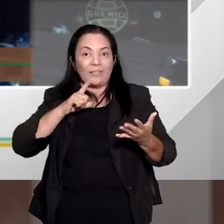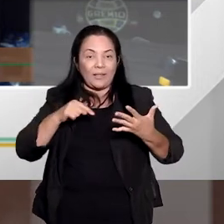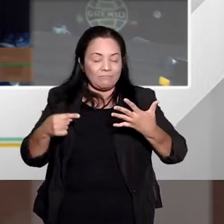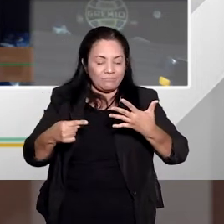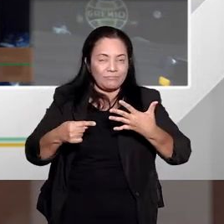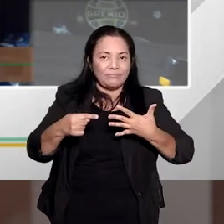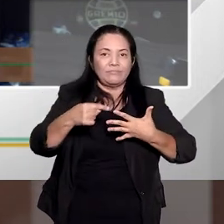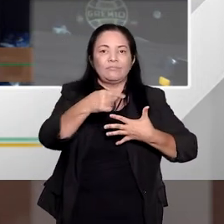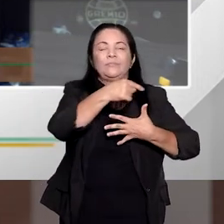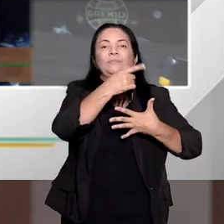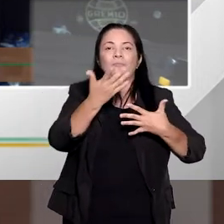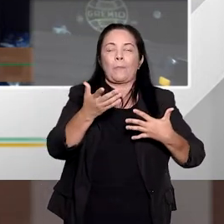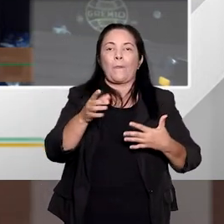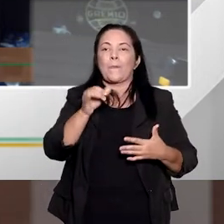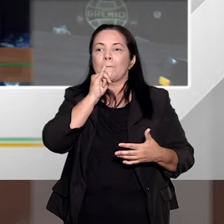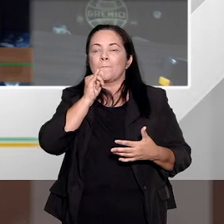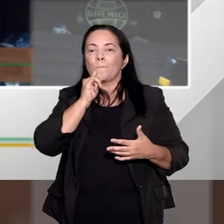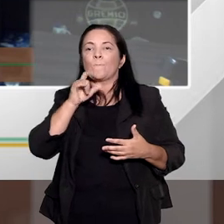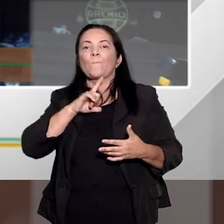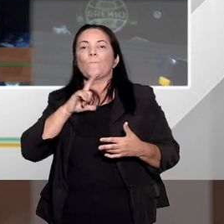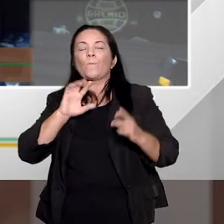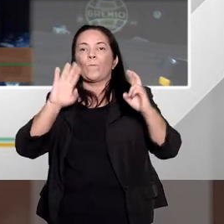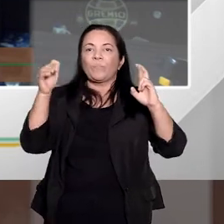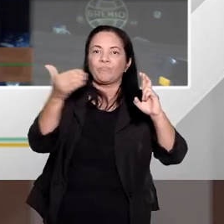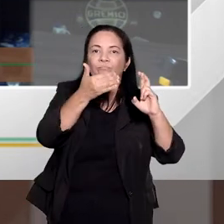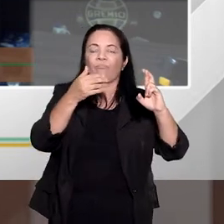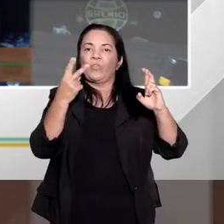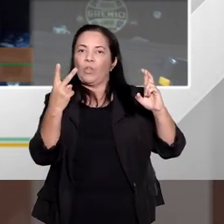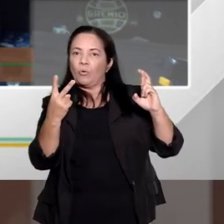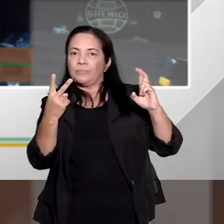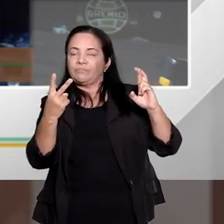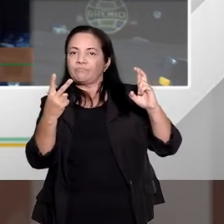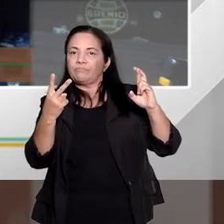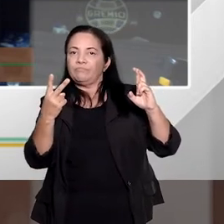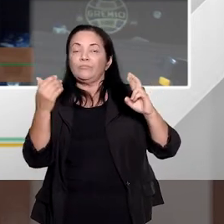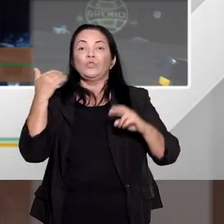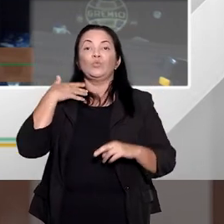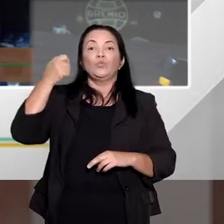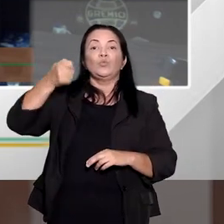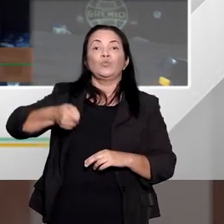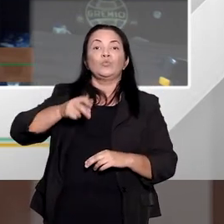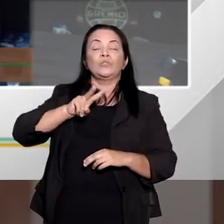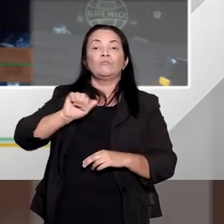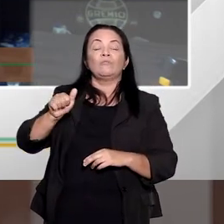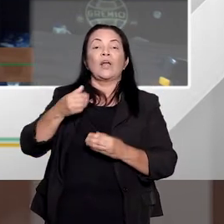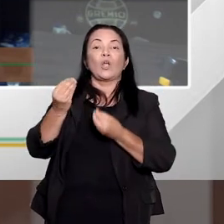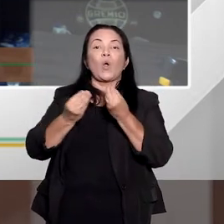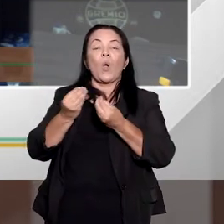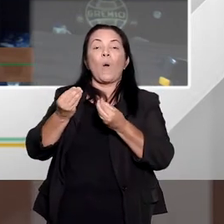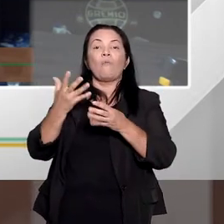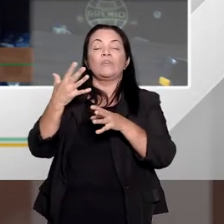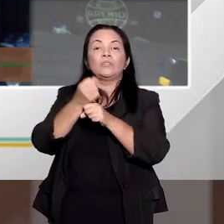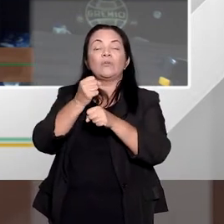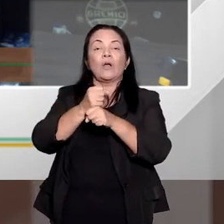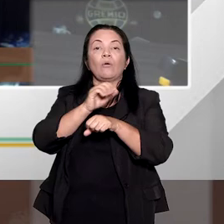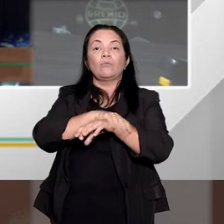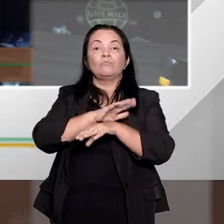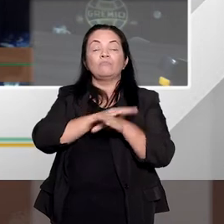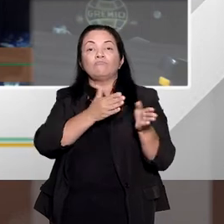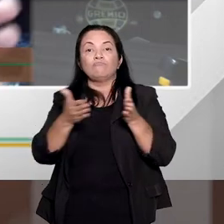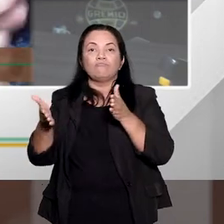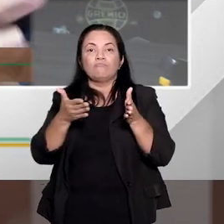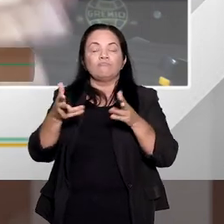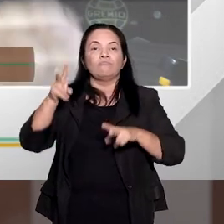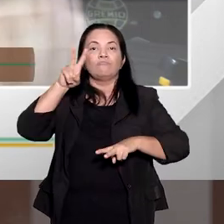quando nós tratamos de concurso de pessoas, o juiz, ele deverá fixar a pena utilizando-se da dosimetria da pena em relação